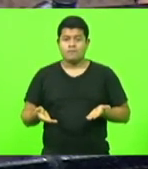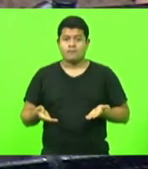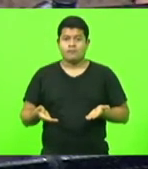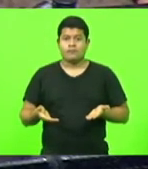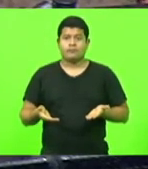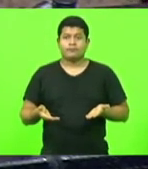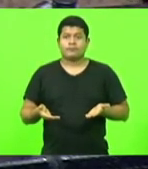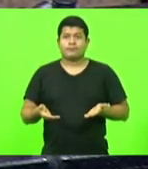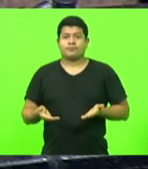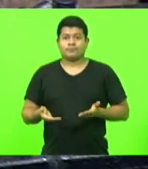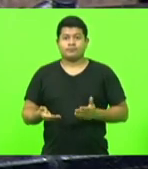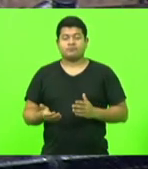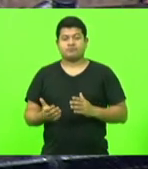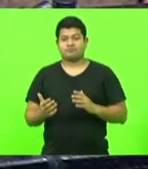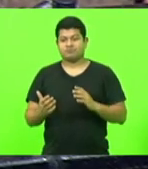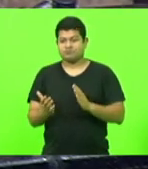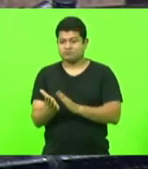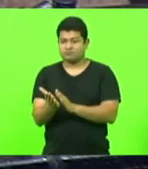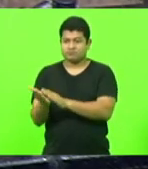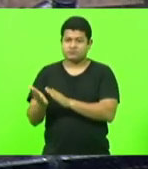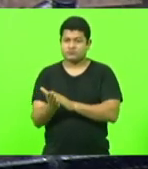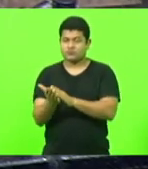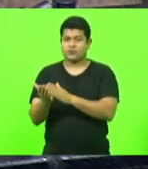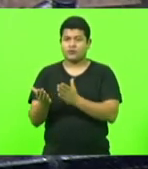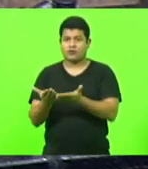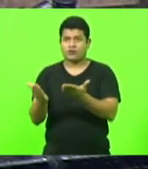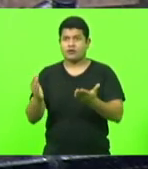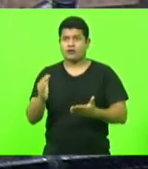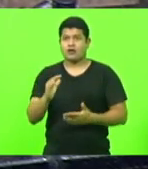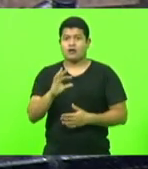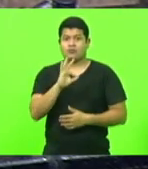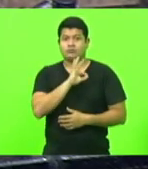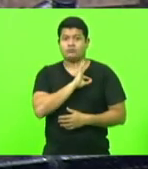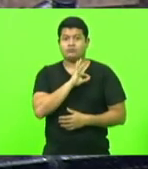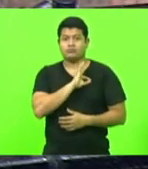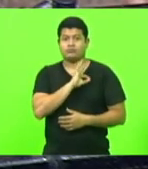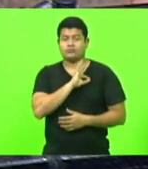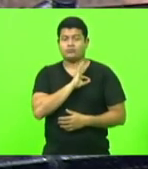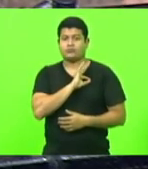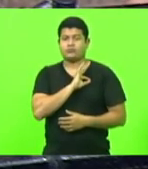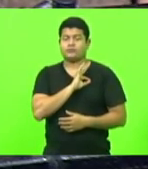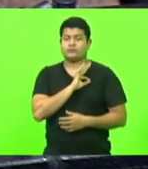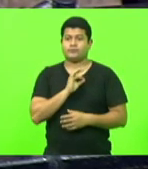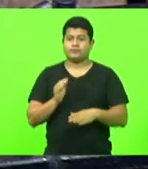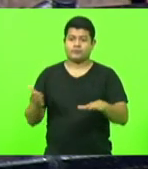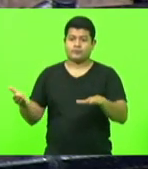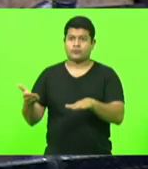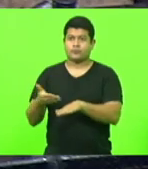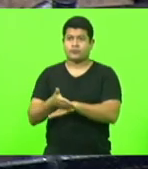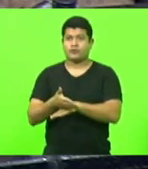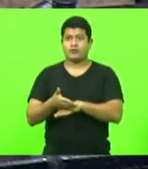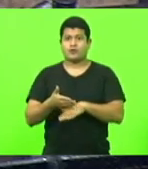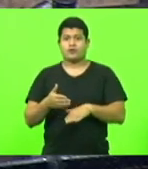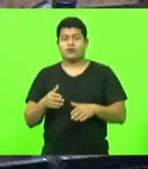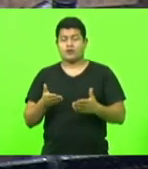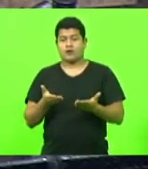Parabenizar os praças que estão mobilizados aqui em prol da Linear.